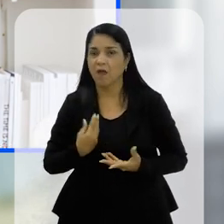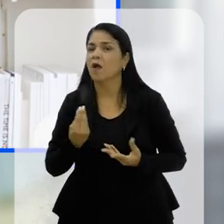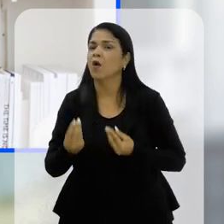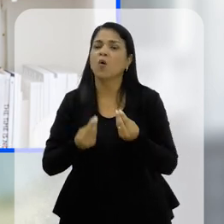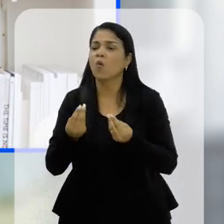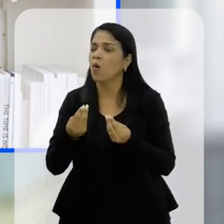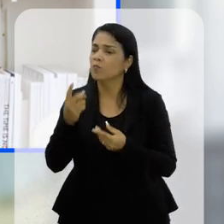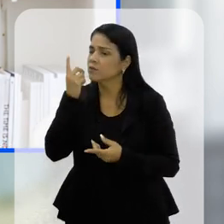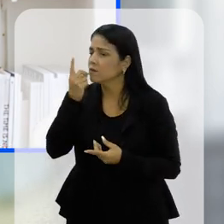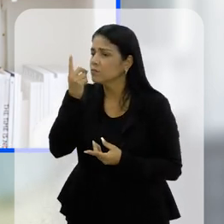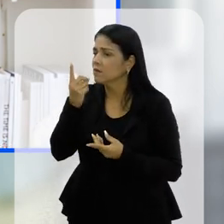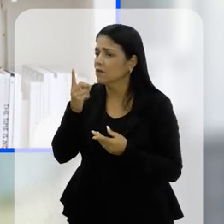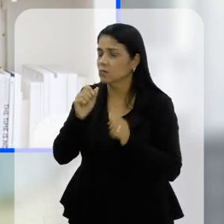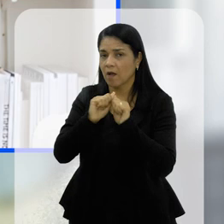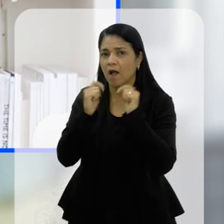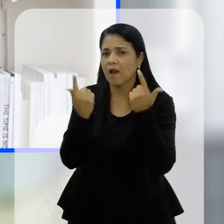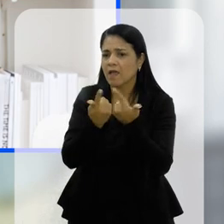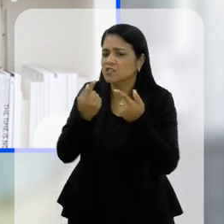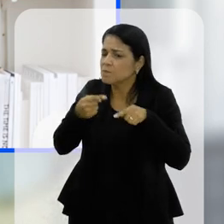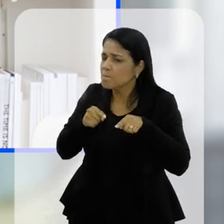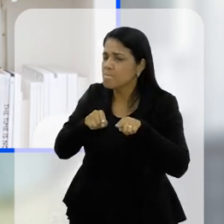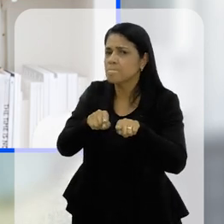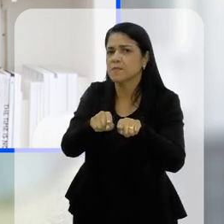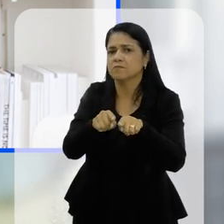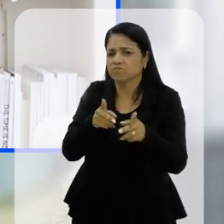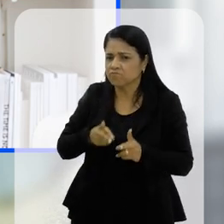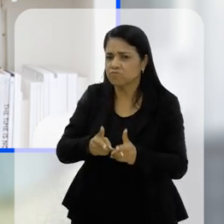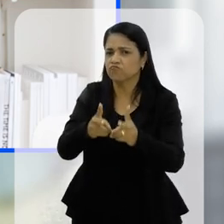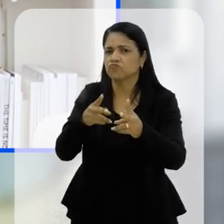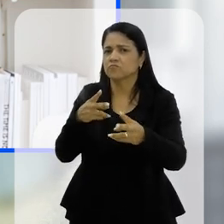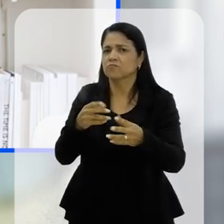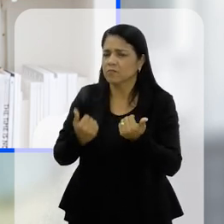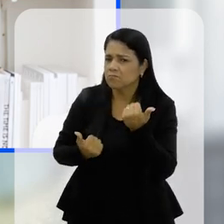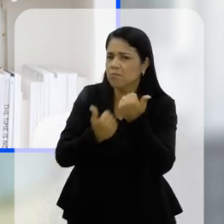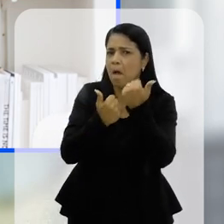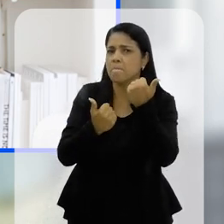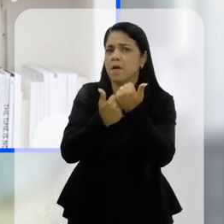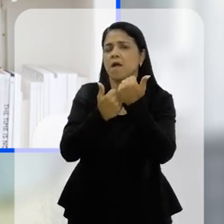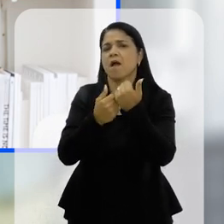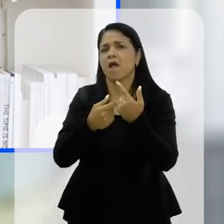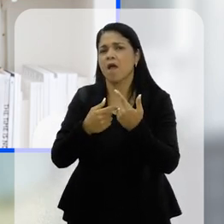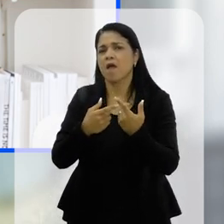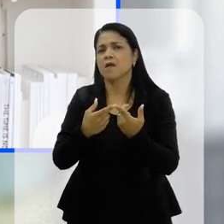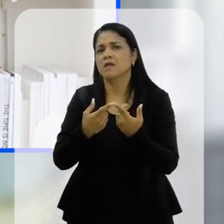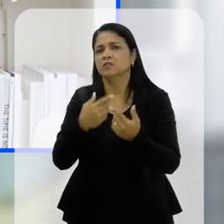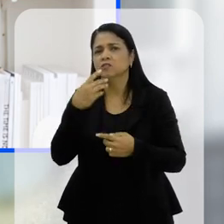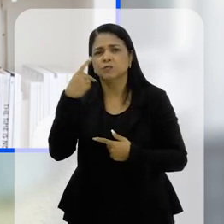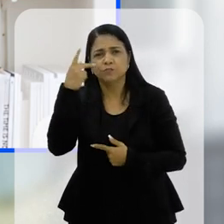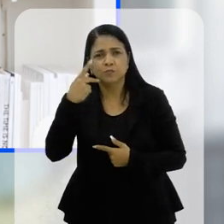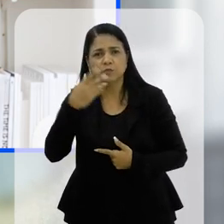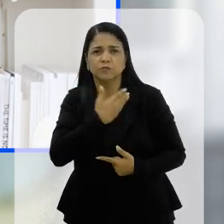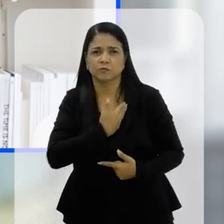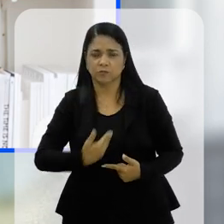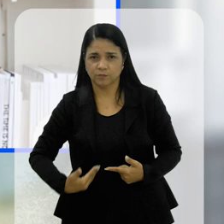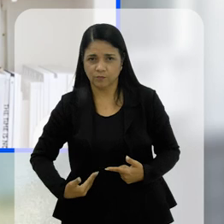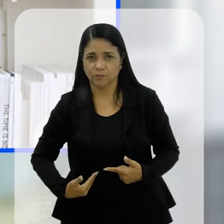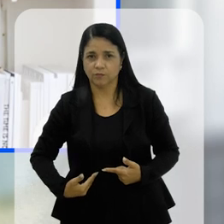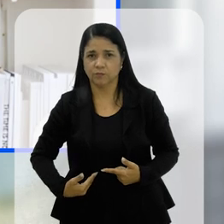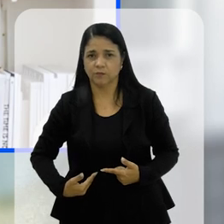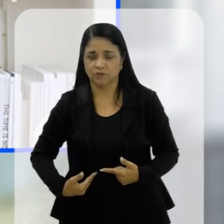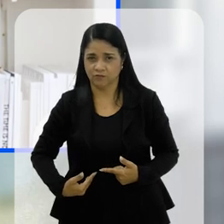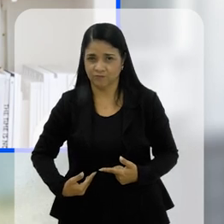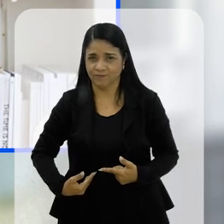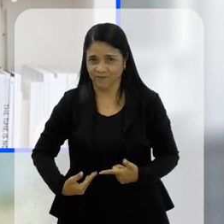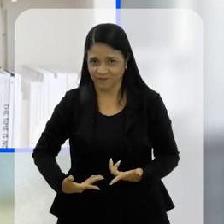E, deputado, como que a Alerj, no caso, ela pode ser parceira e continuar auxiliando, nesse sentido também, de políticas